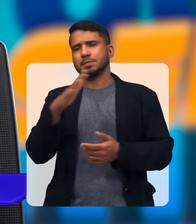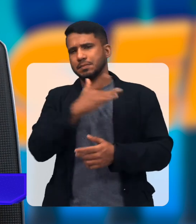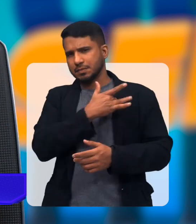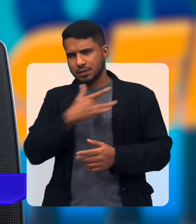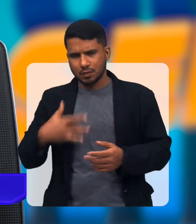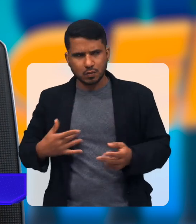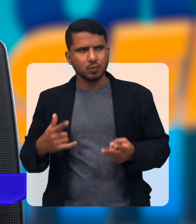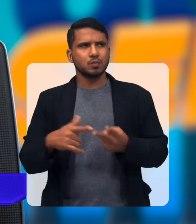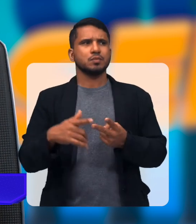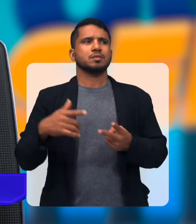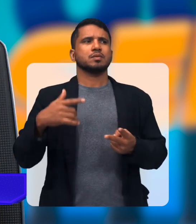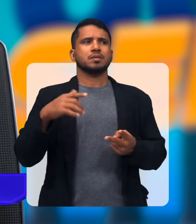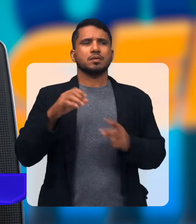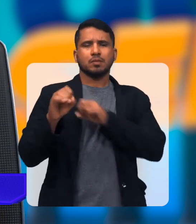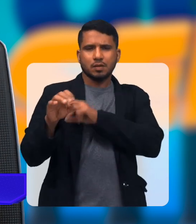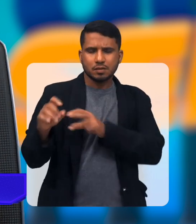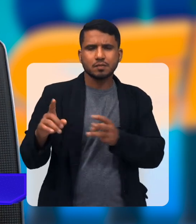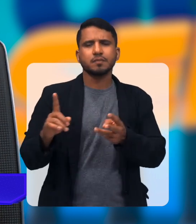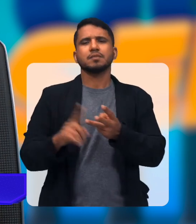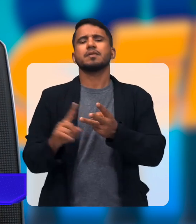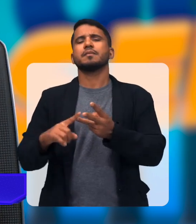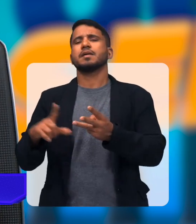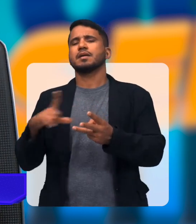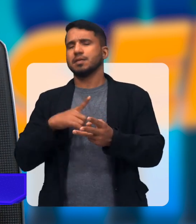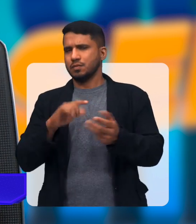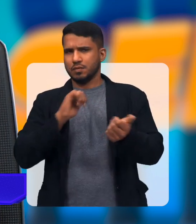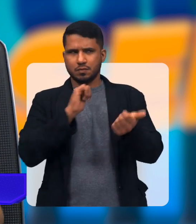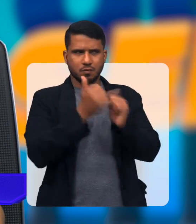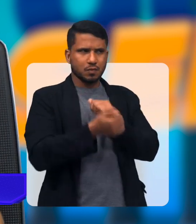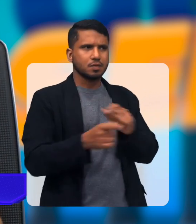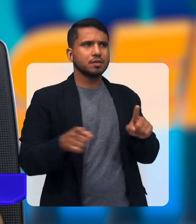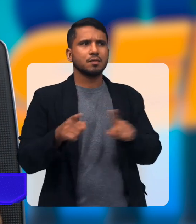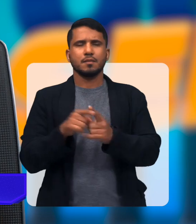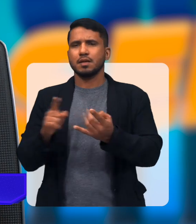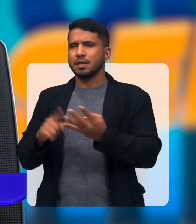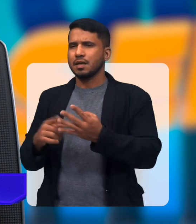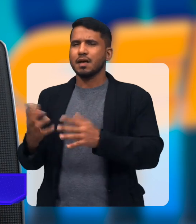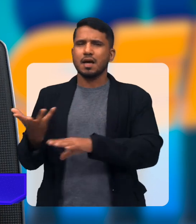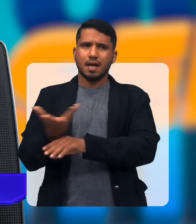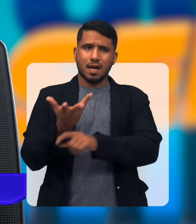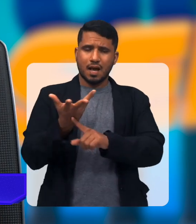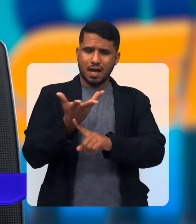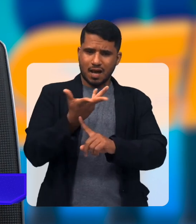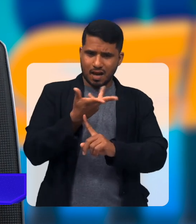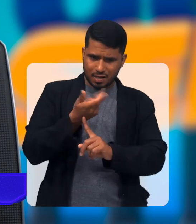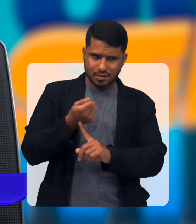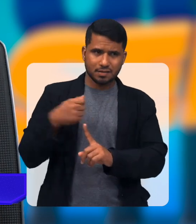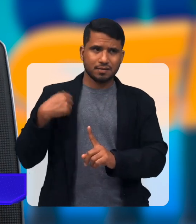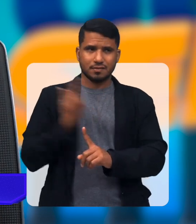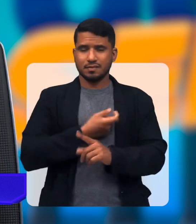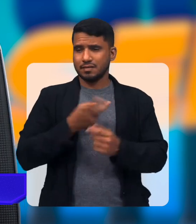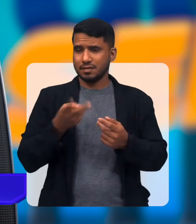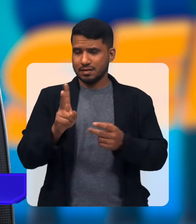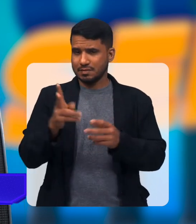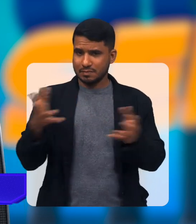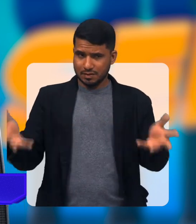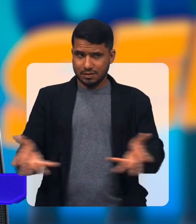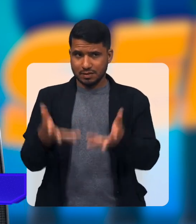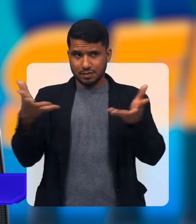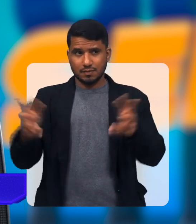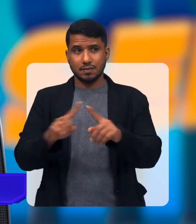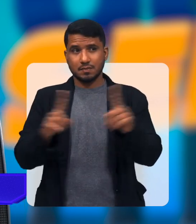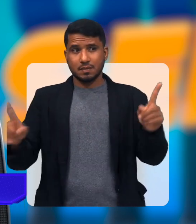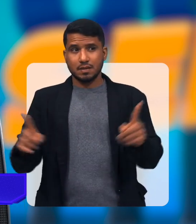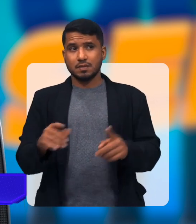saúde Educação Tem a parte De esporte E artes Que a gente sempre está Incentivando, né?